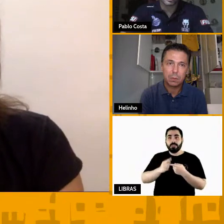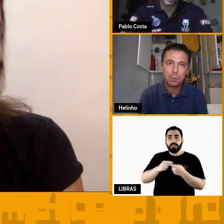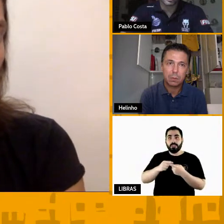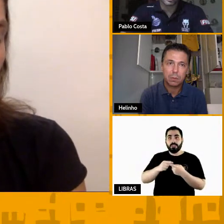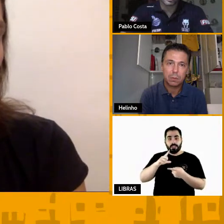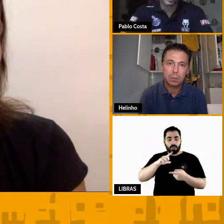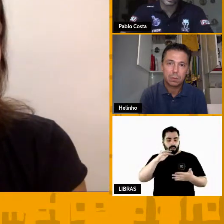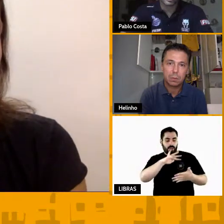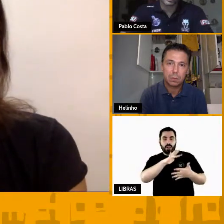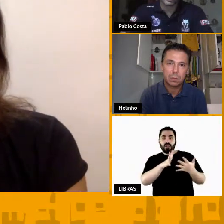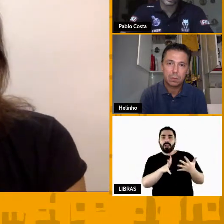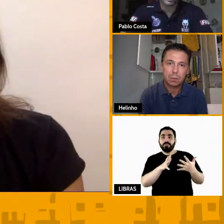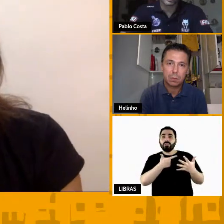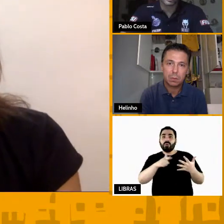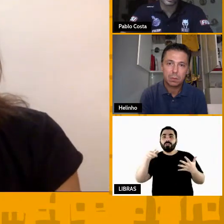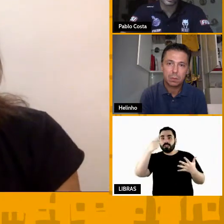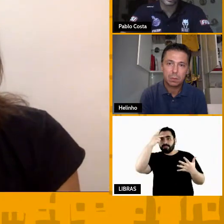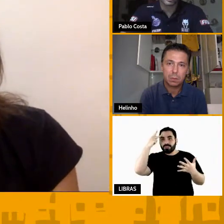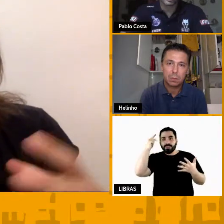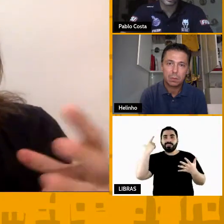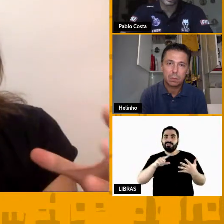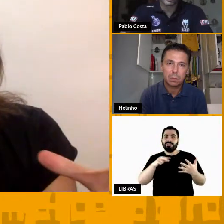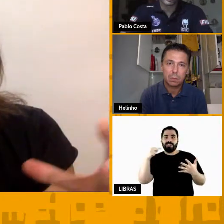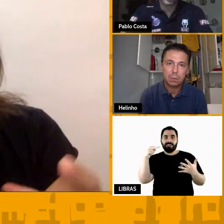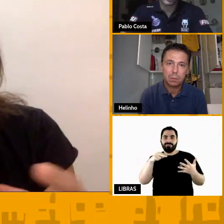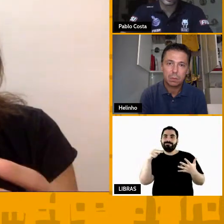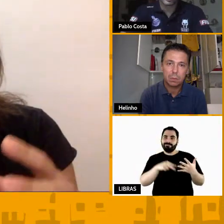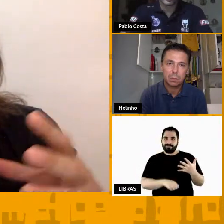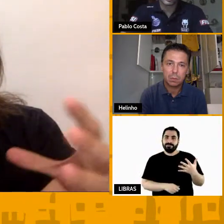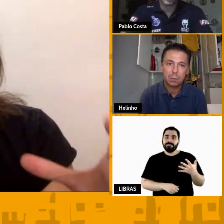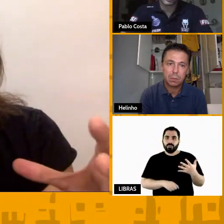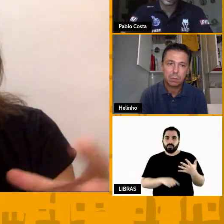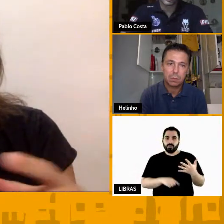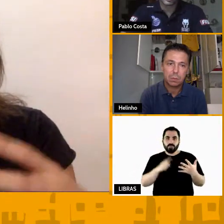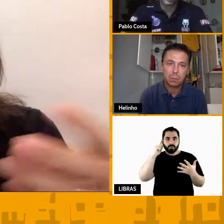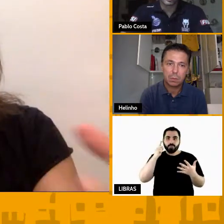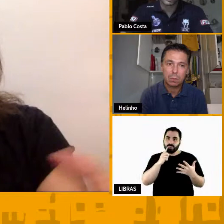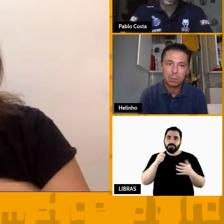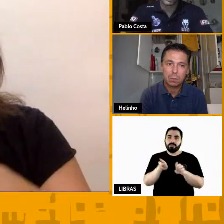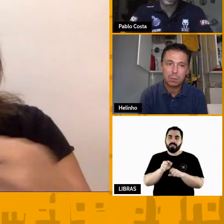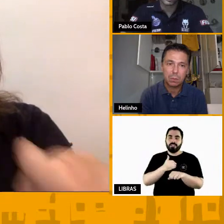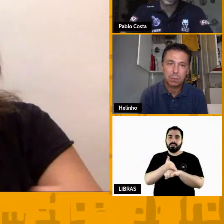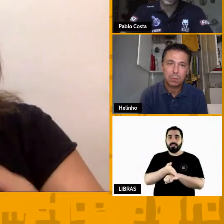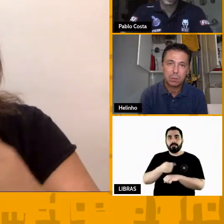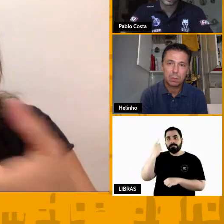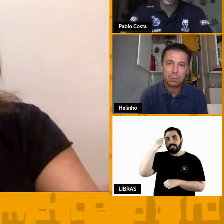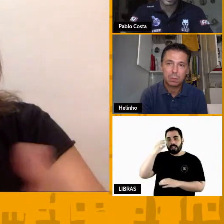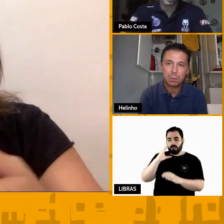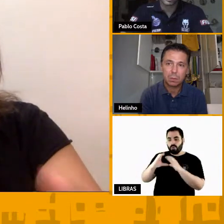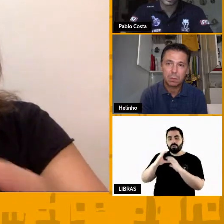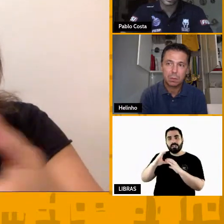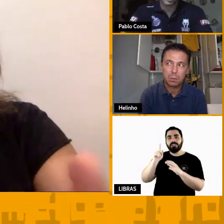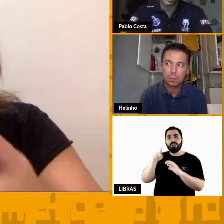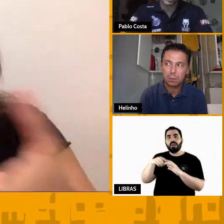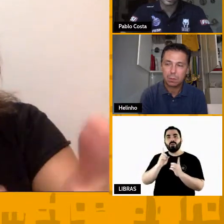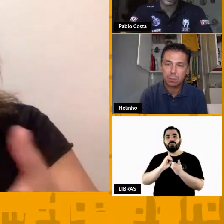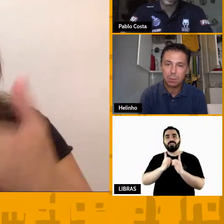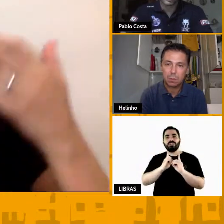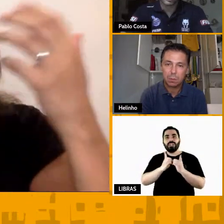trazer. Então, a ideia é entender a gente pensar na comunicação como diálogo, como troca, como